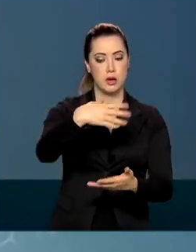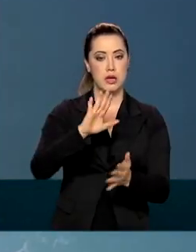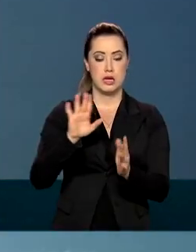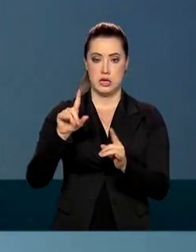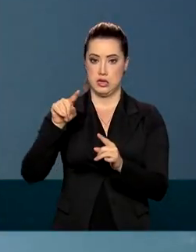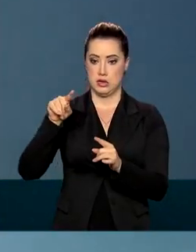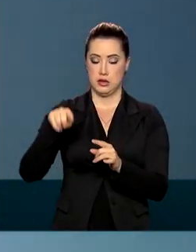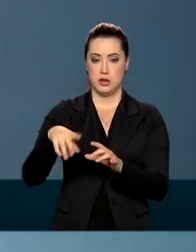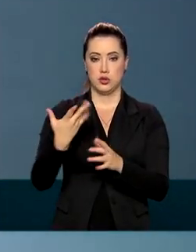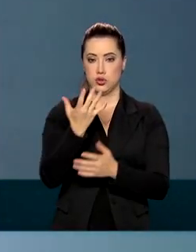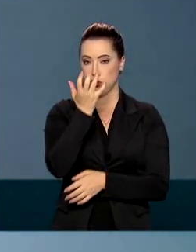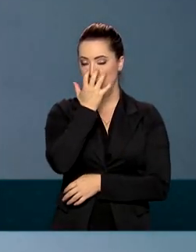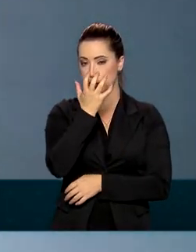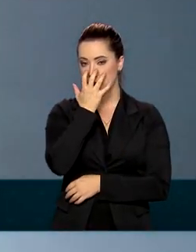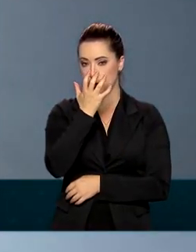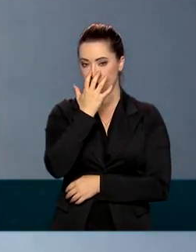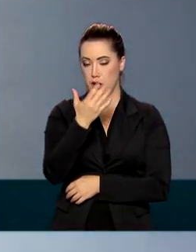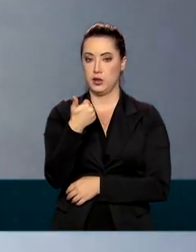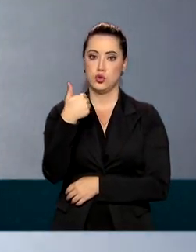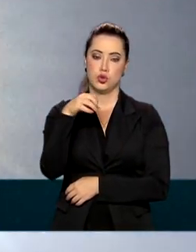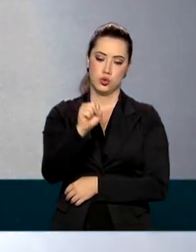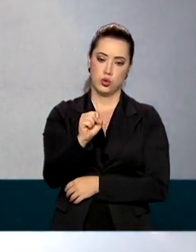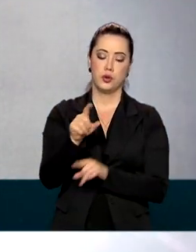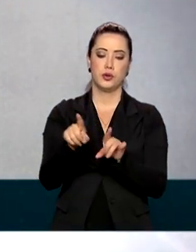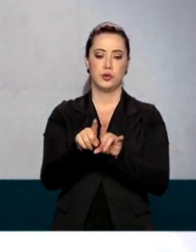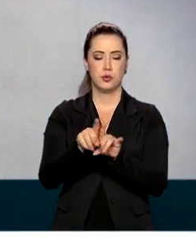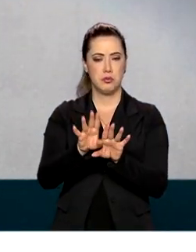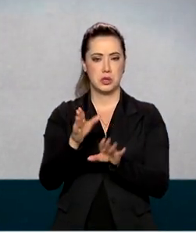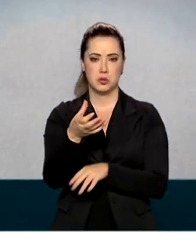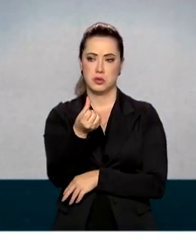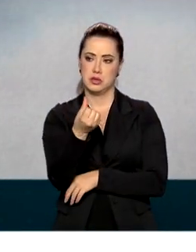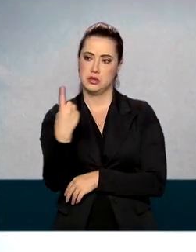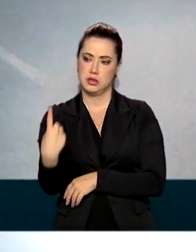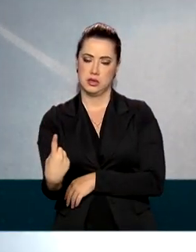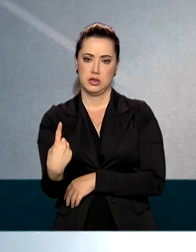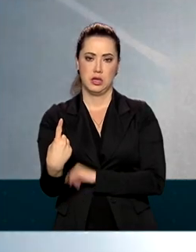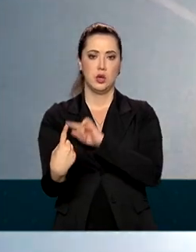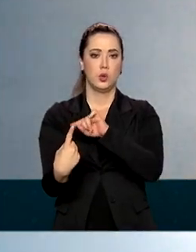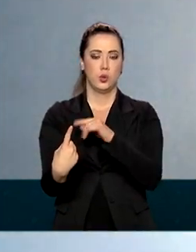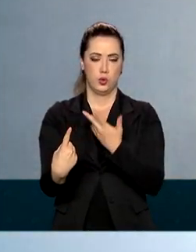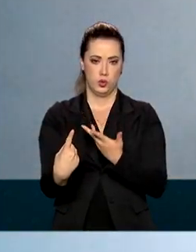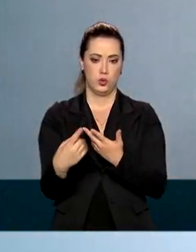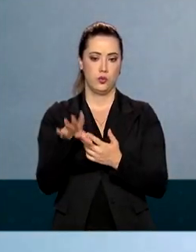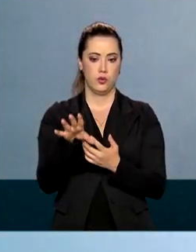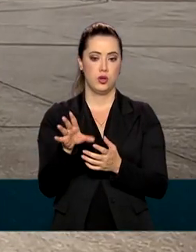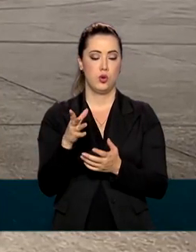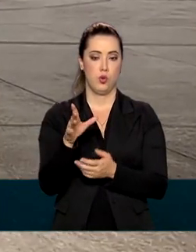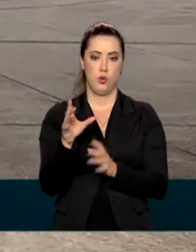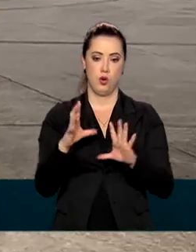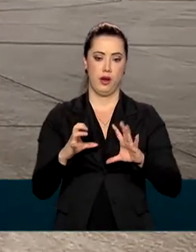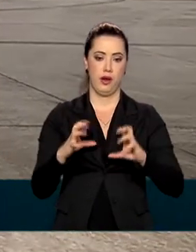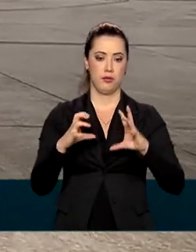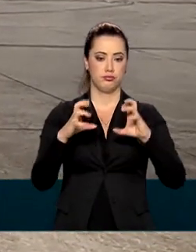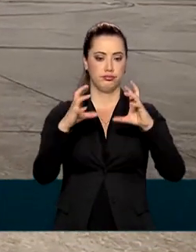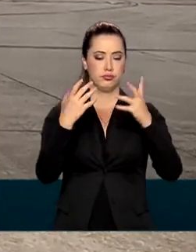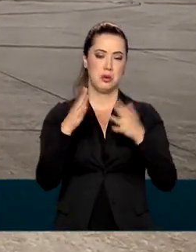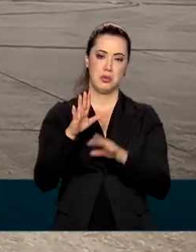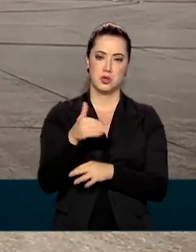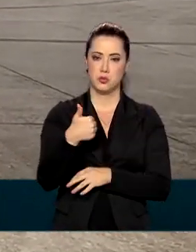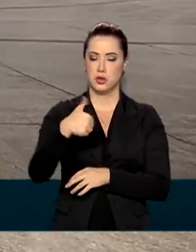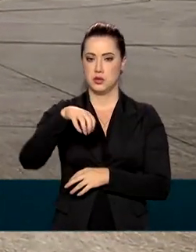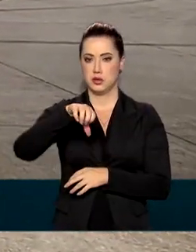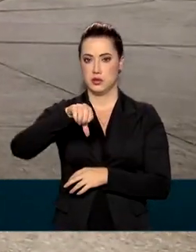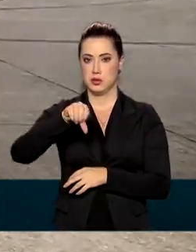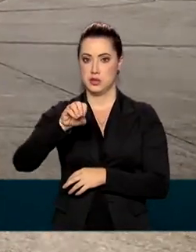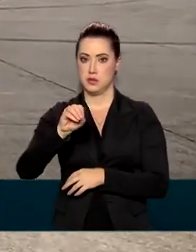Brasília para Manaus e da capital amazonense, seguiram 61 cilindros de oxigênio em forma gasosa, um total de 1.900